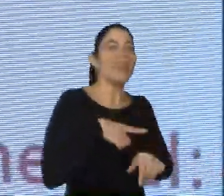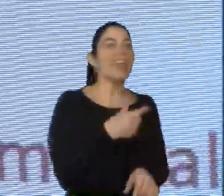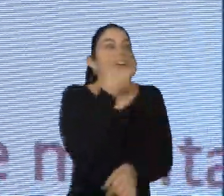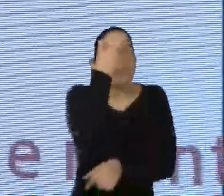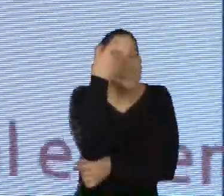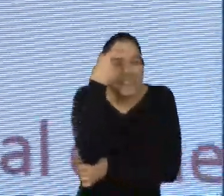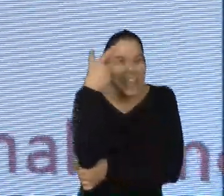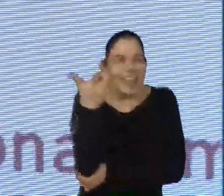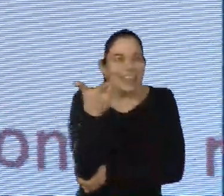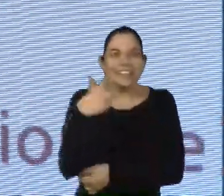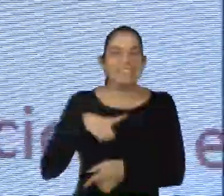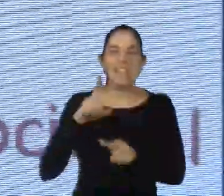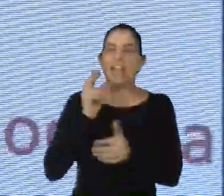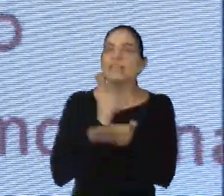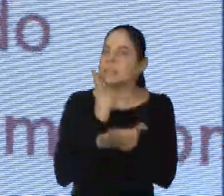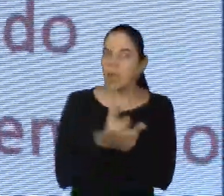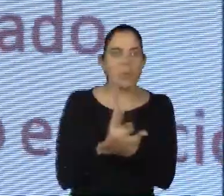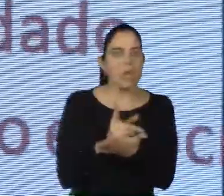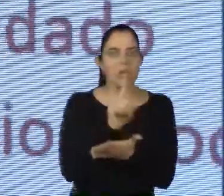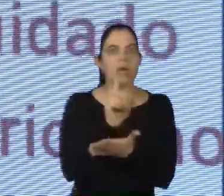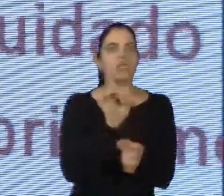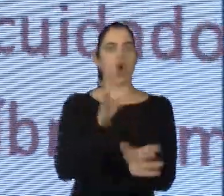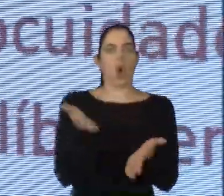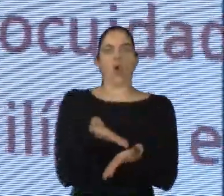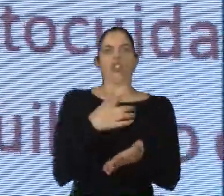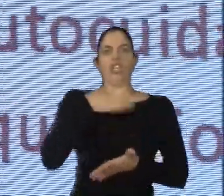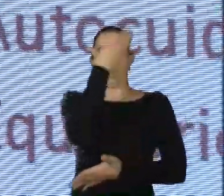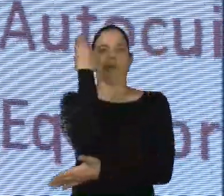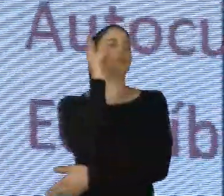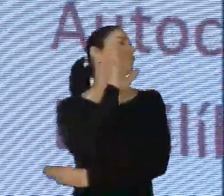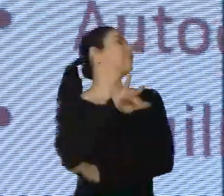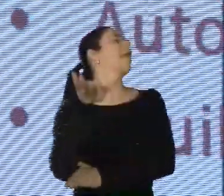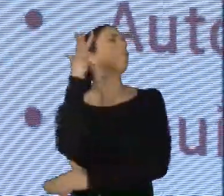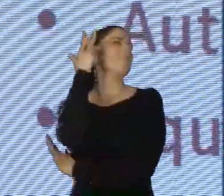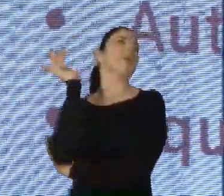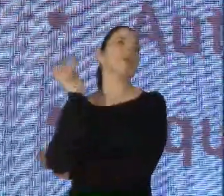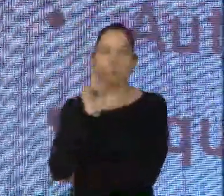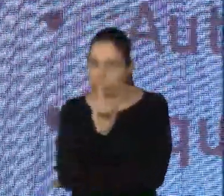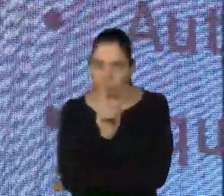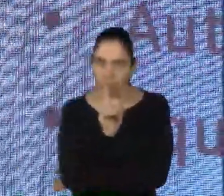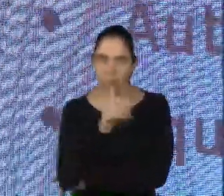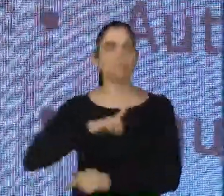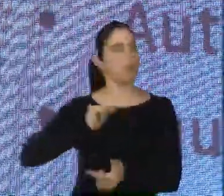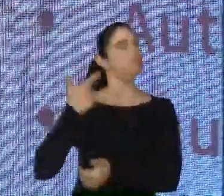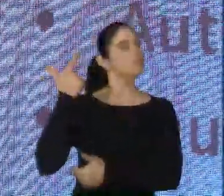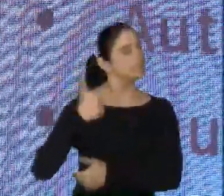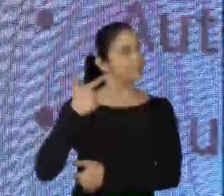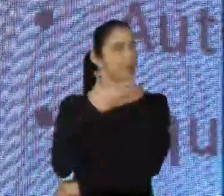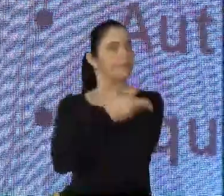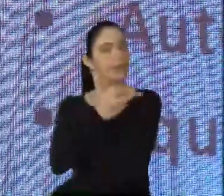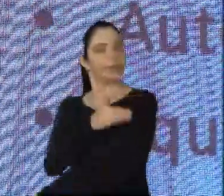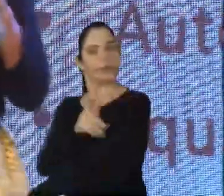os genes para aprender, eles são de constância. Não adianta fazer hoje e esperar o resultado amanhã. Eles precisam aprender, precisa de repetição. A